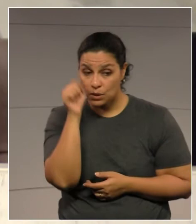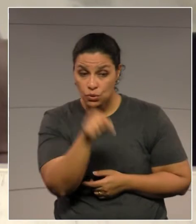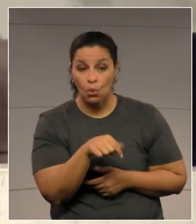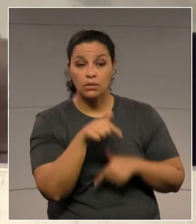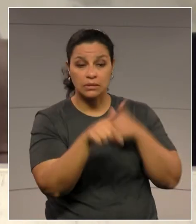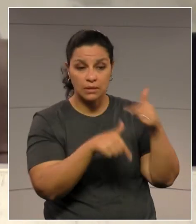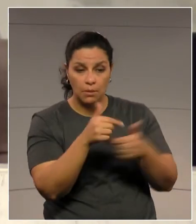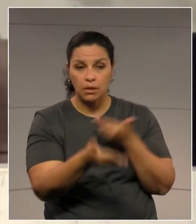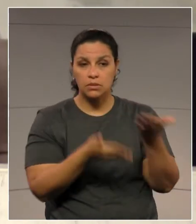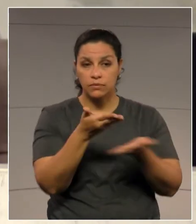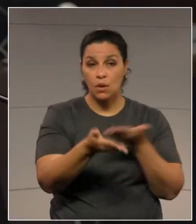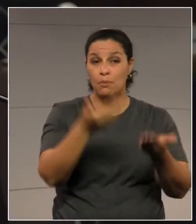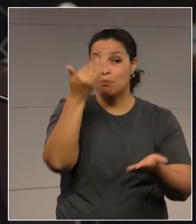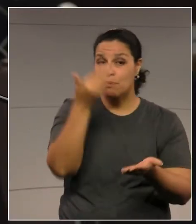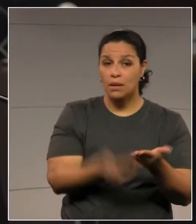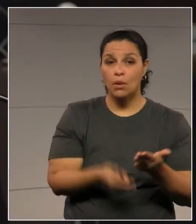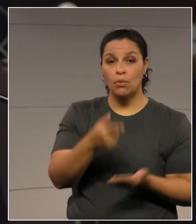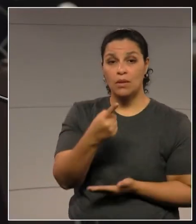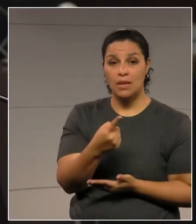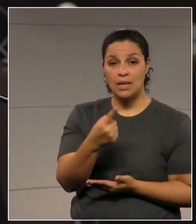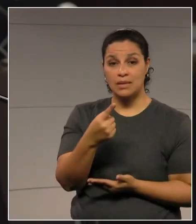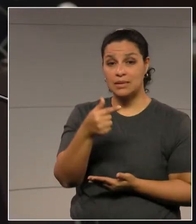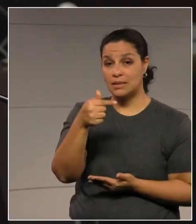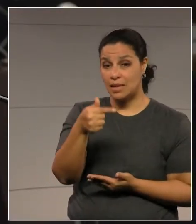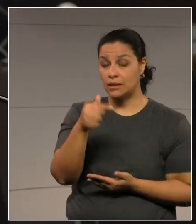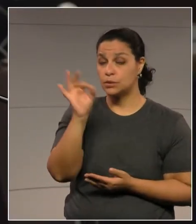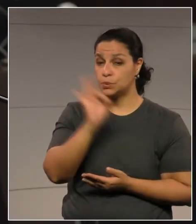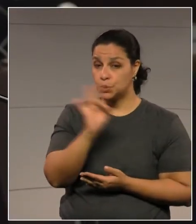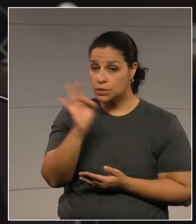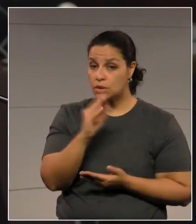O Supremo Perderam 17% nos últimos anos.